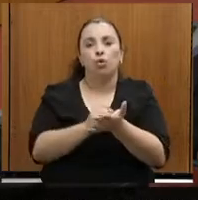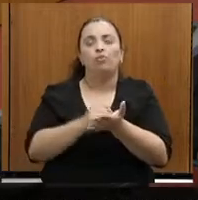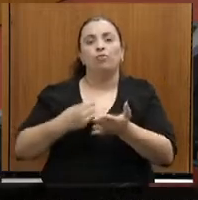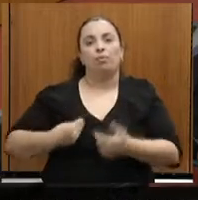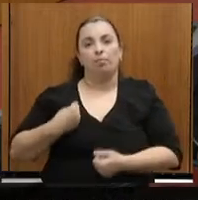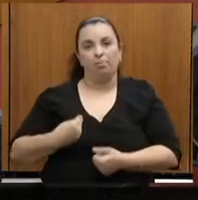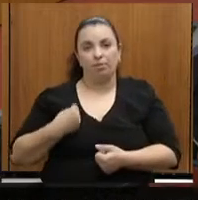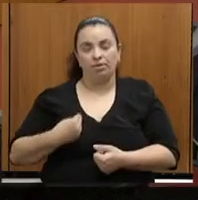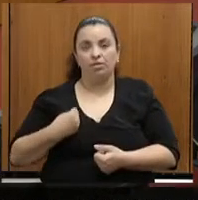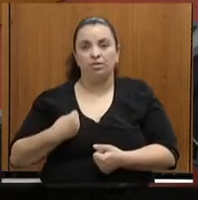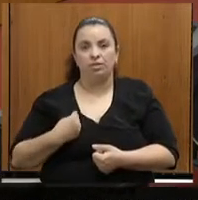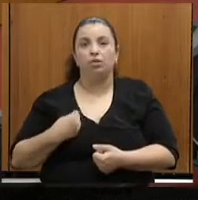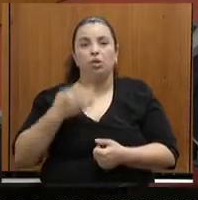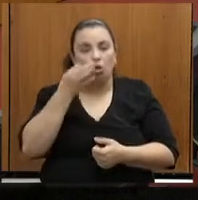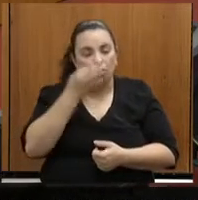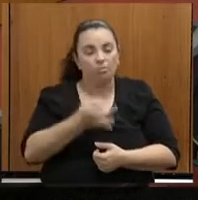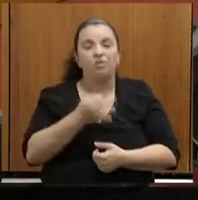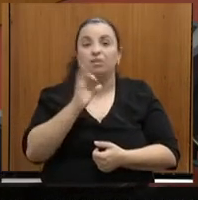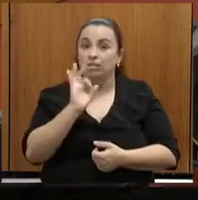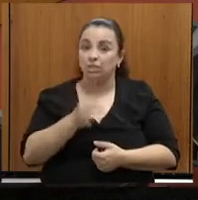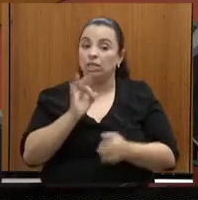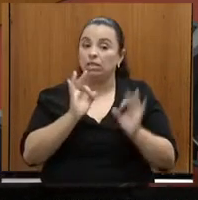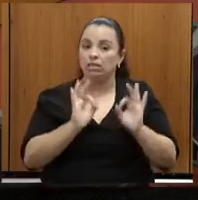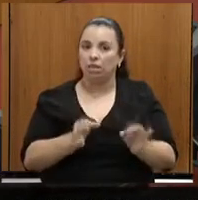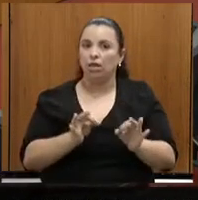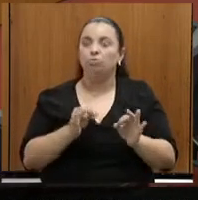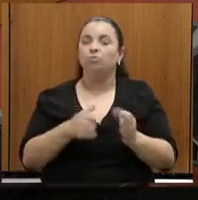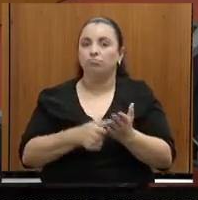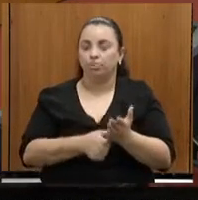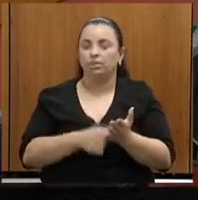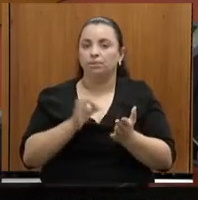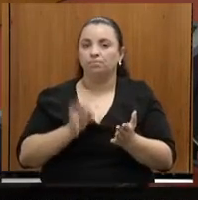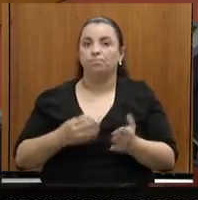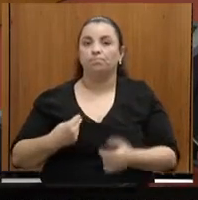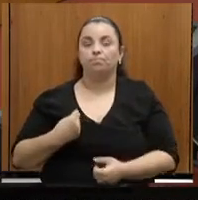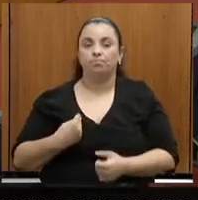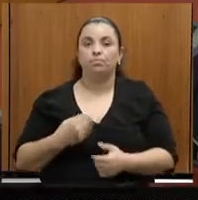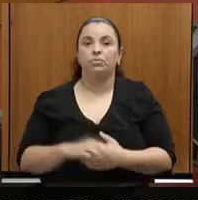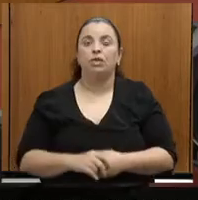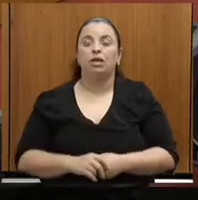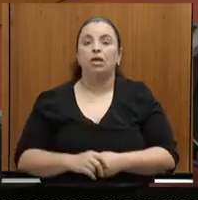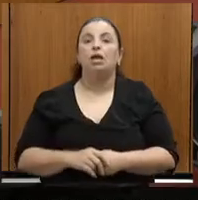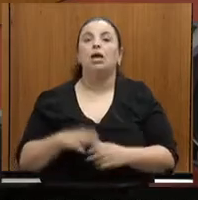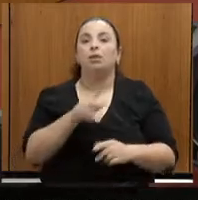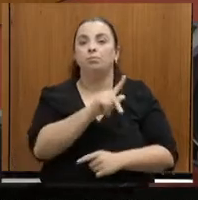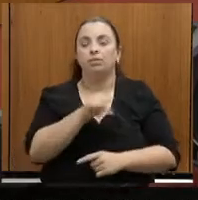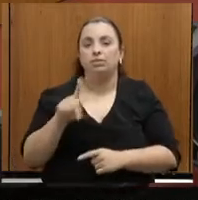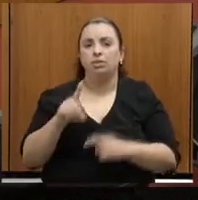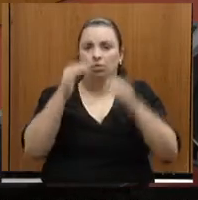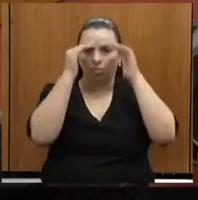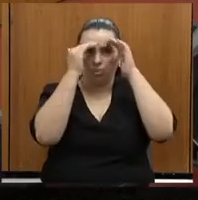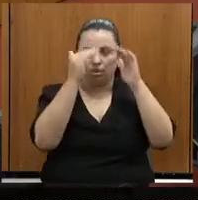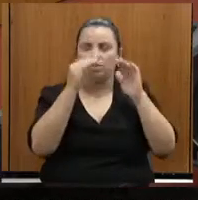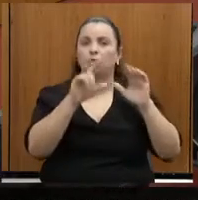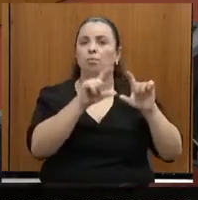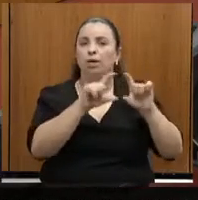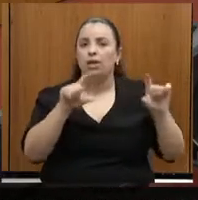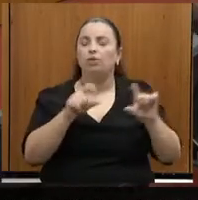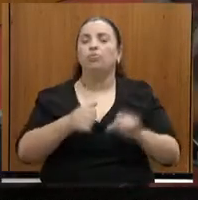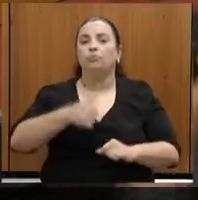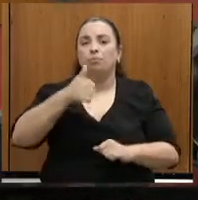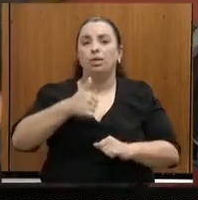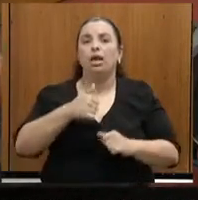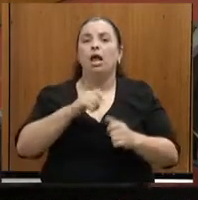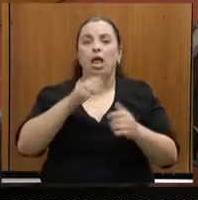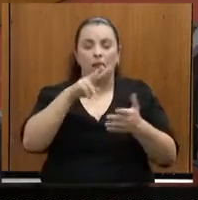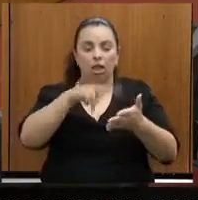observando se a presença foi computada. A presidência nos temos para o primeiro do artigo 132 do regimento interno, dispensa a leitura da ata da reunião